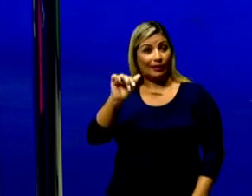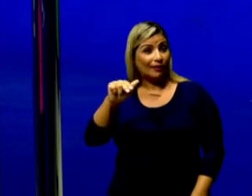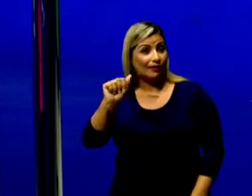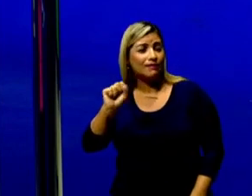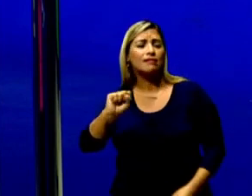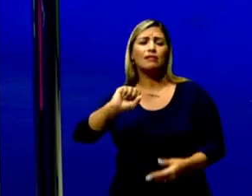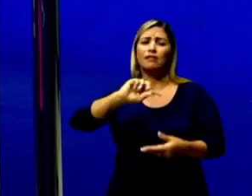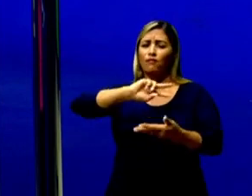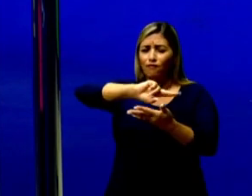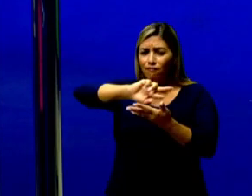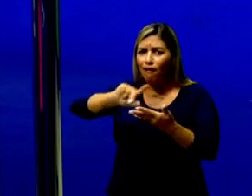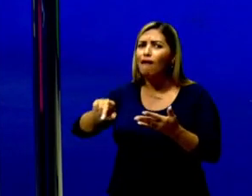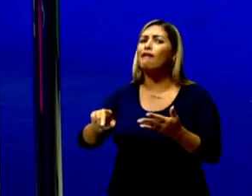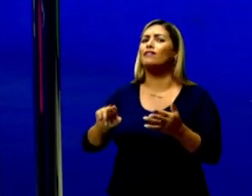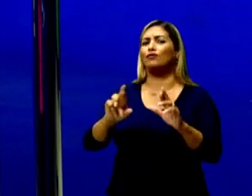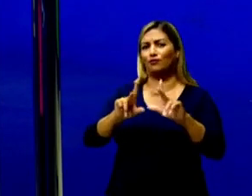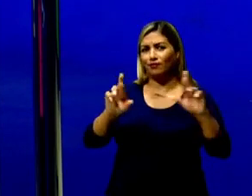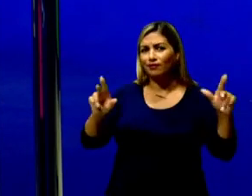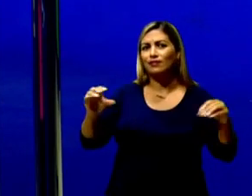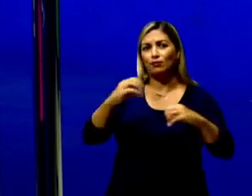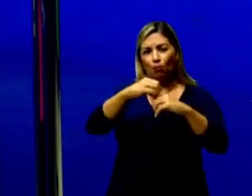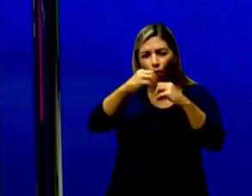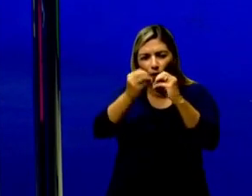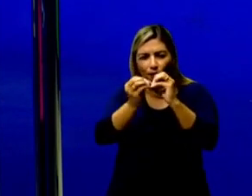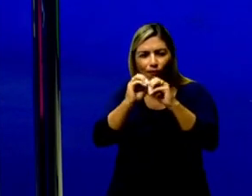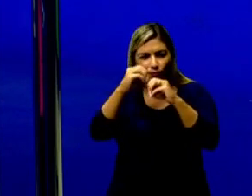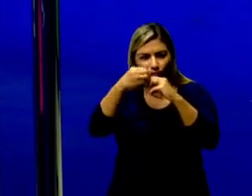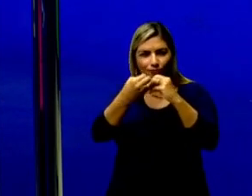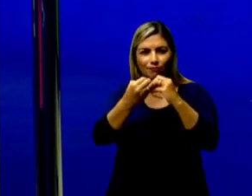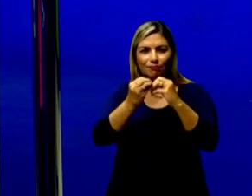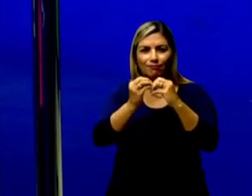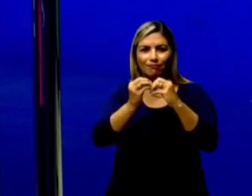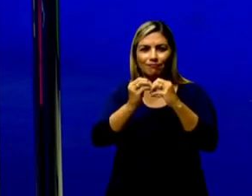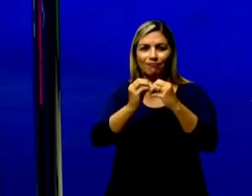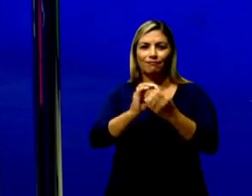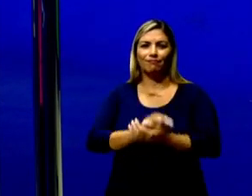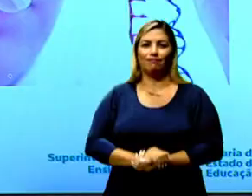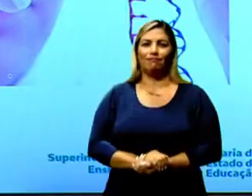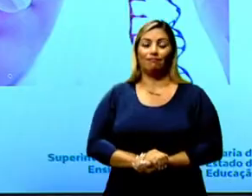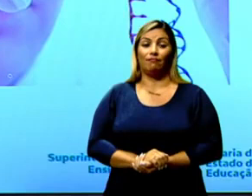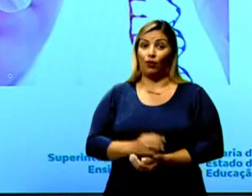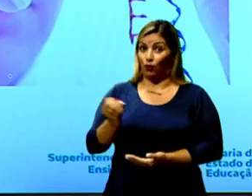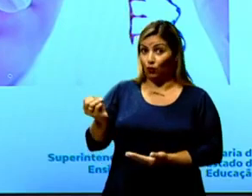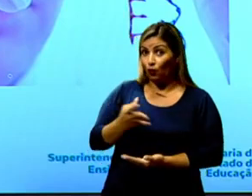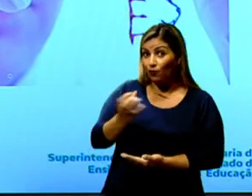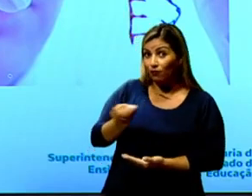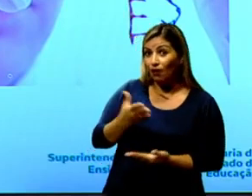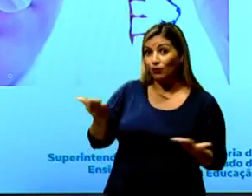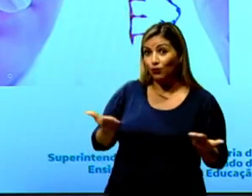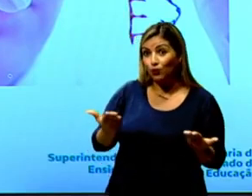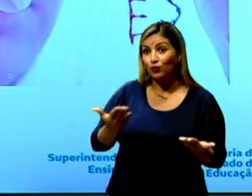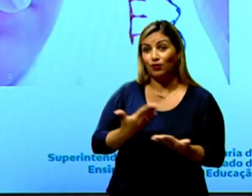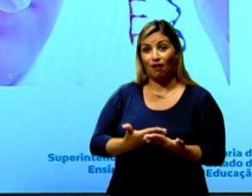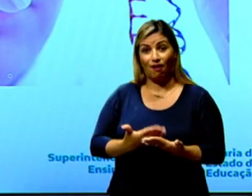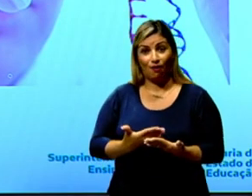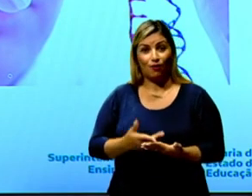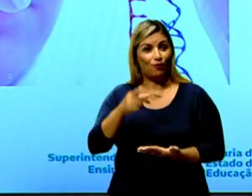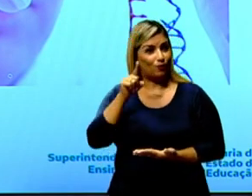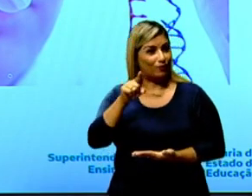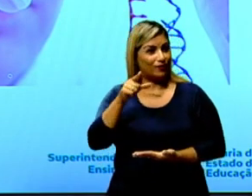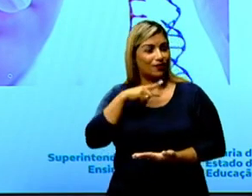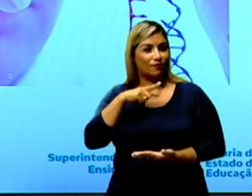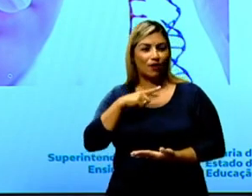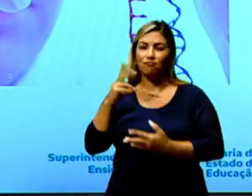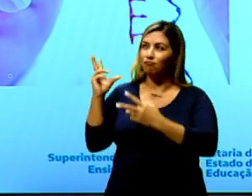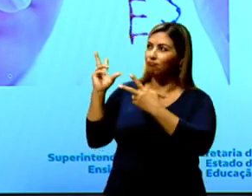de várias e diferentes moléculas. A novidade para essa aula é que você vai ver que